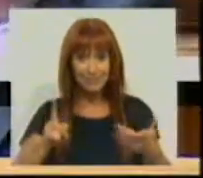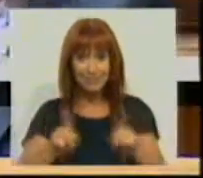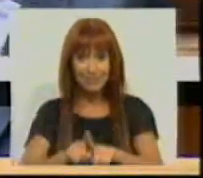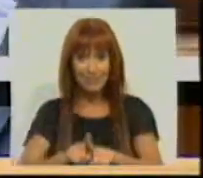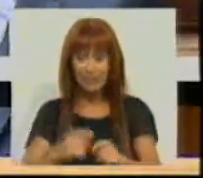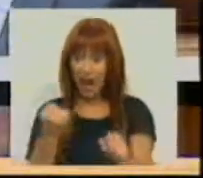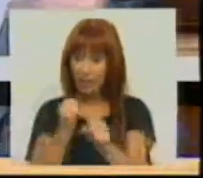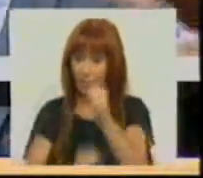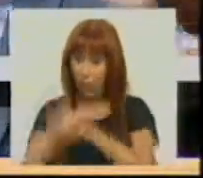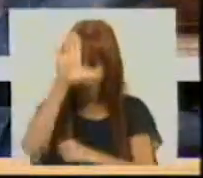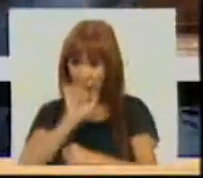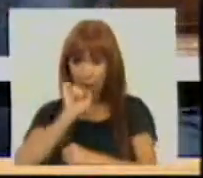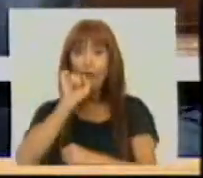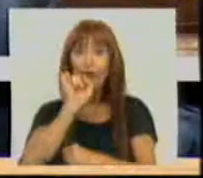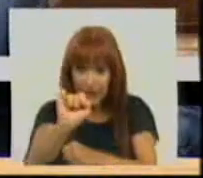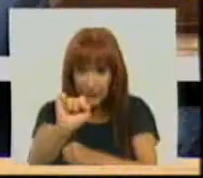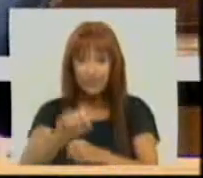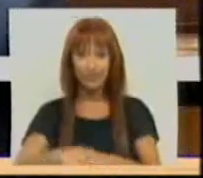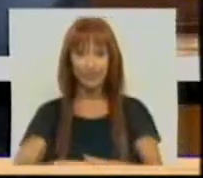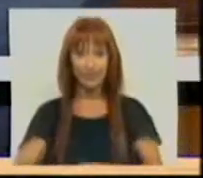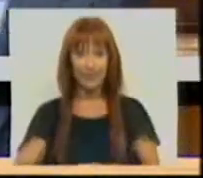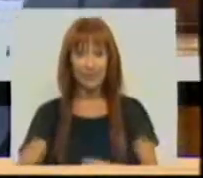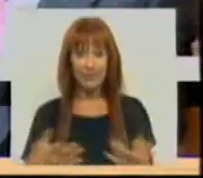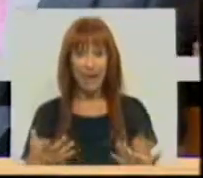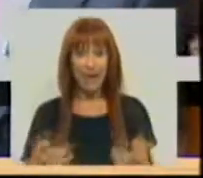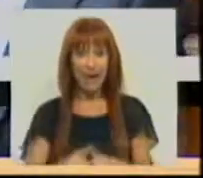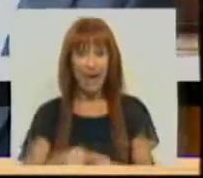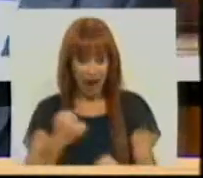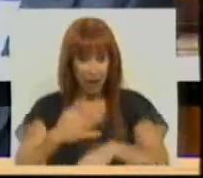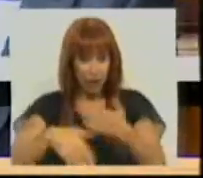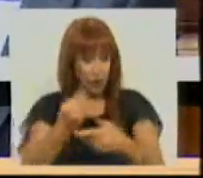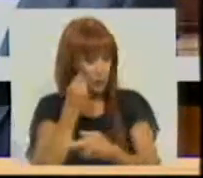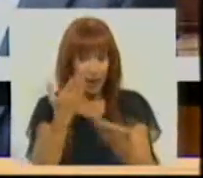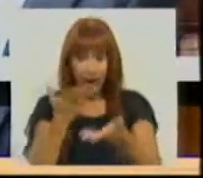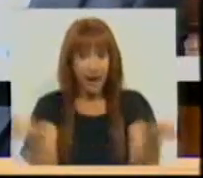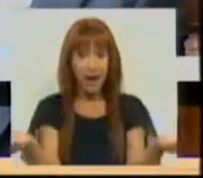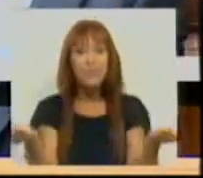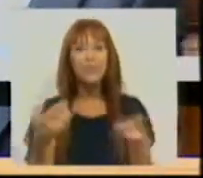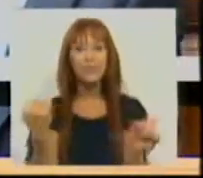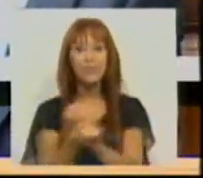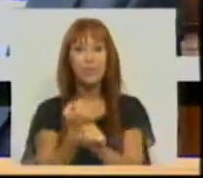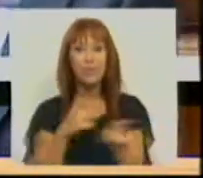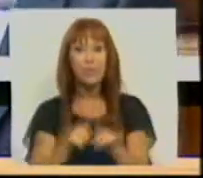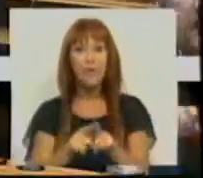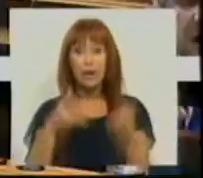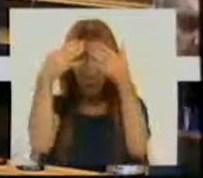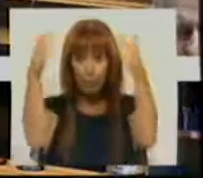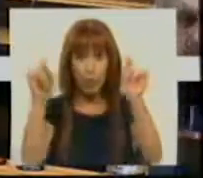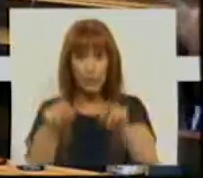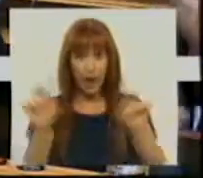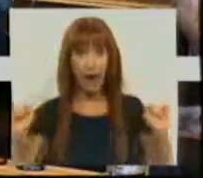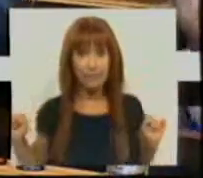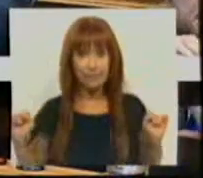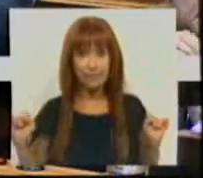atuação do vosso Governo. É assim que funciona a democracia.